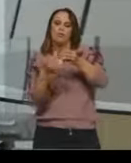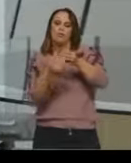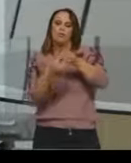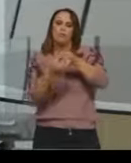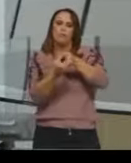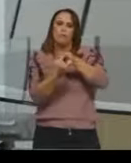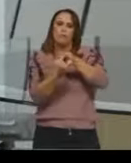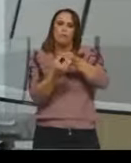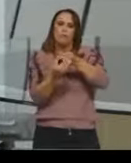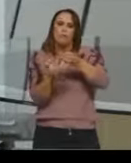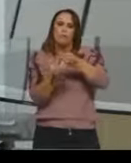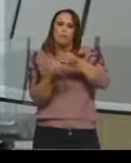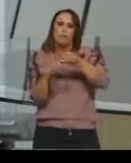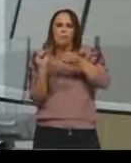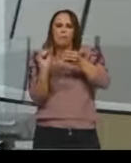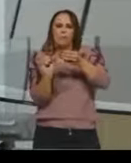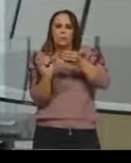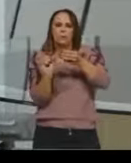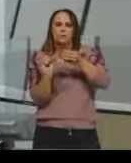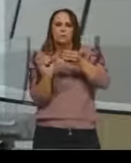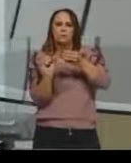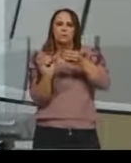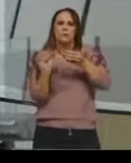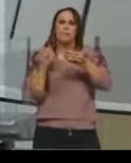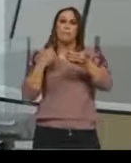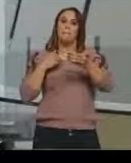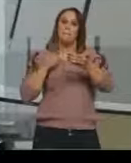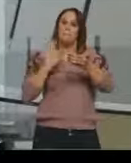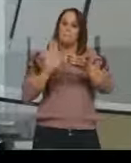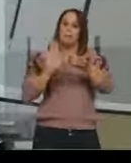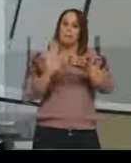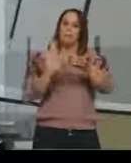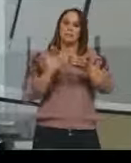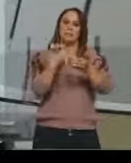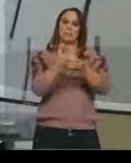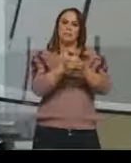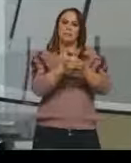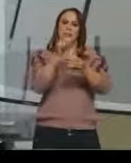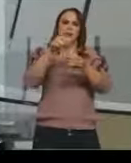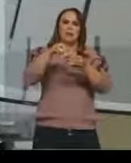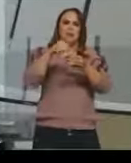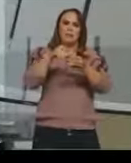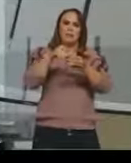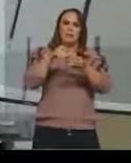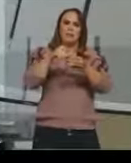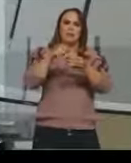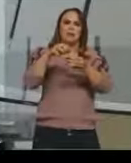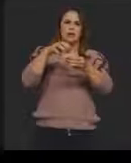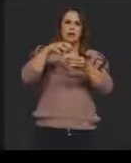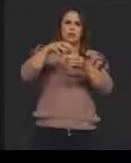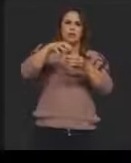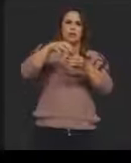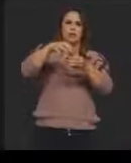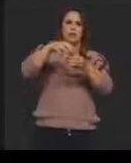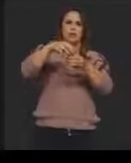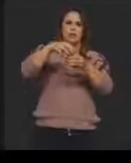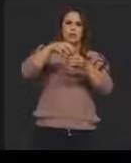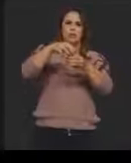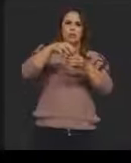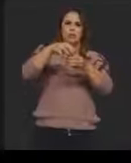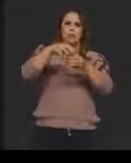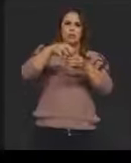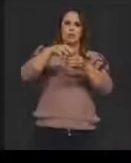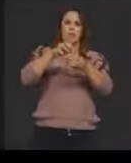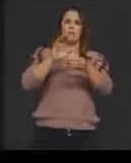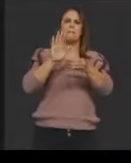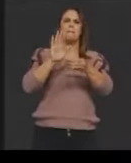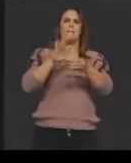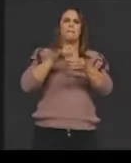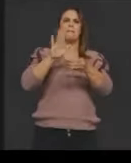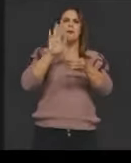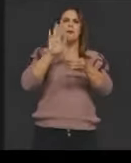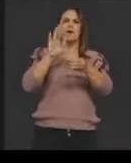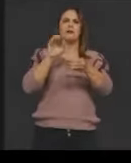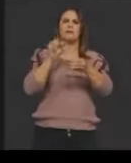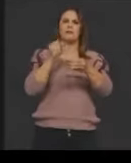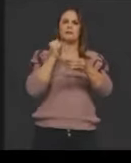um pouco, ela ficar mais rígida, mais firme, e feito isso, eu vou aplicar em cada furo que eu fiz